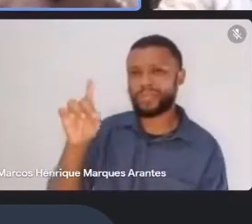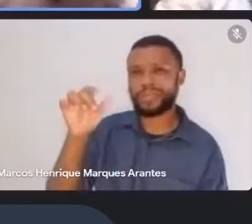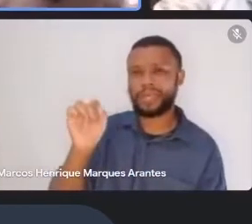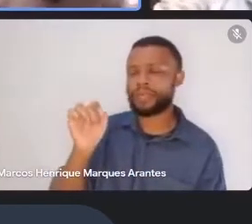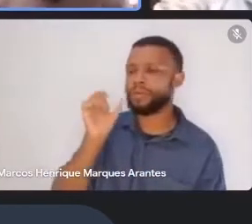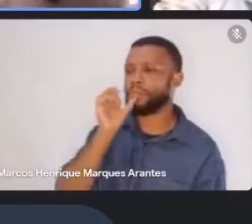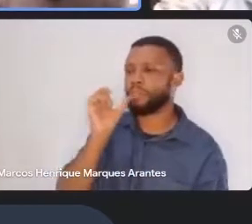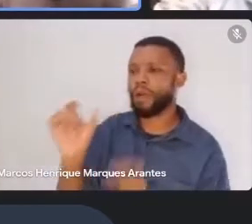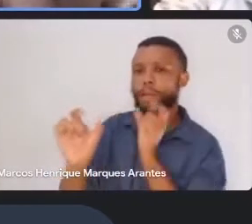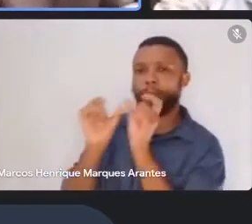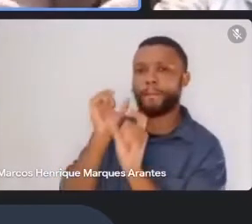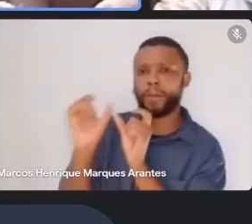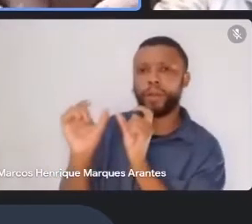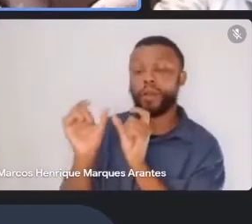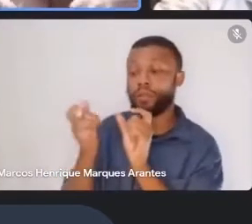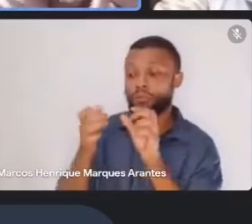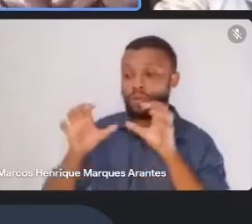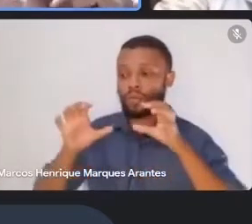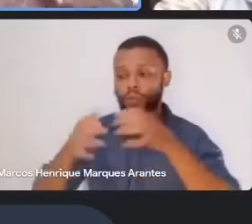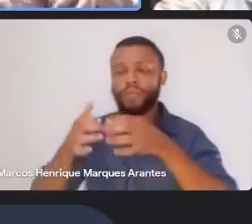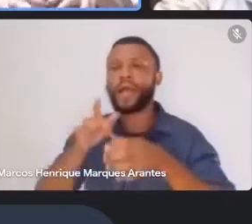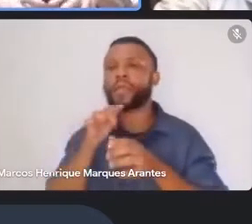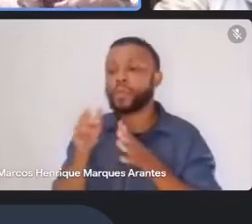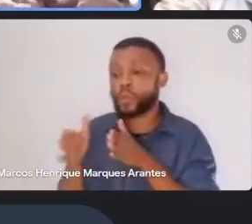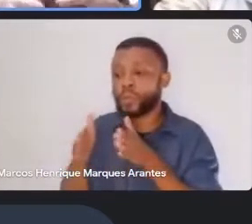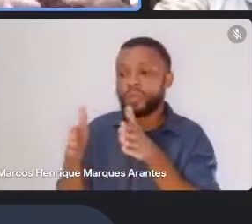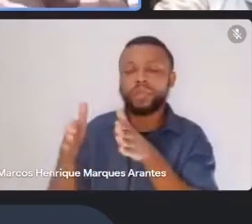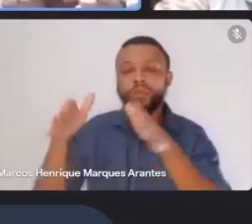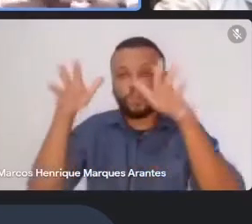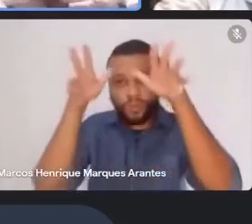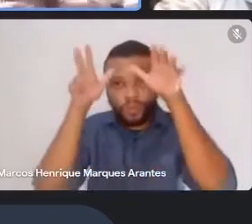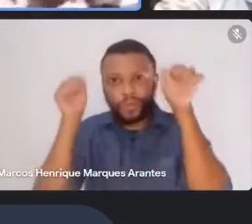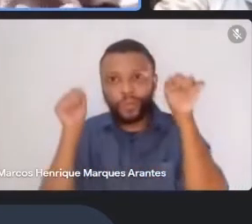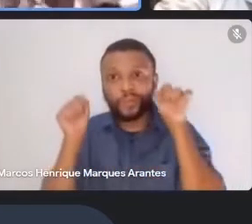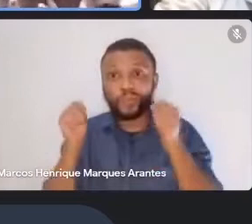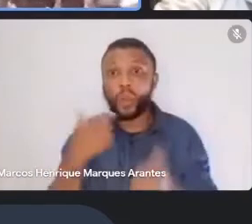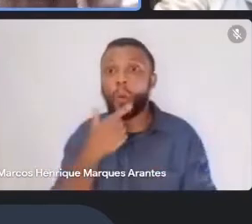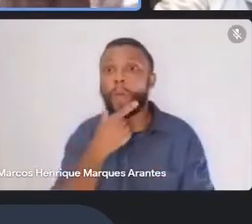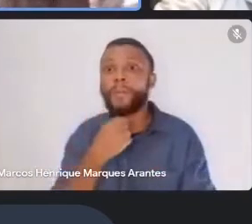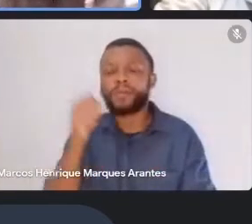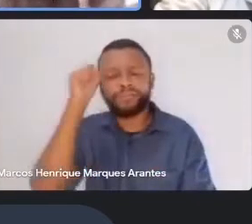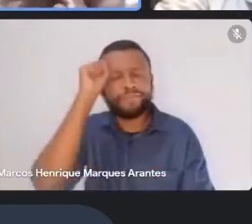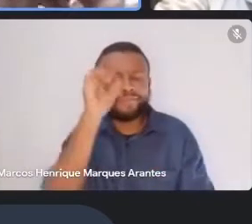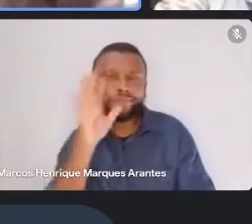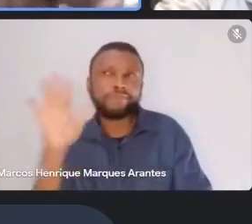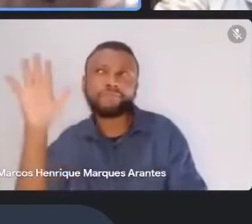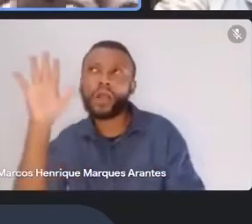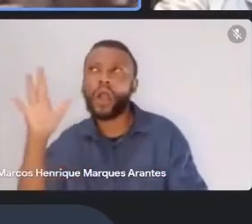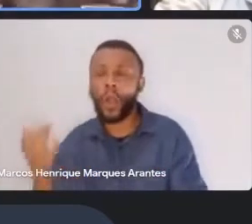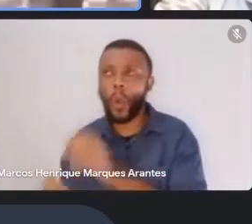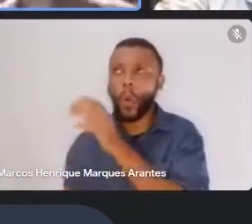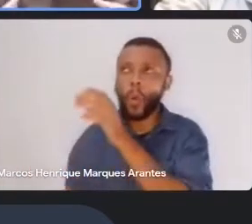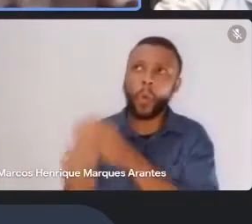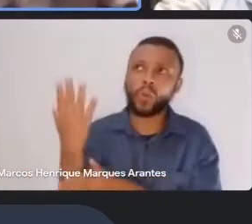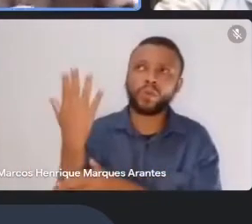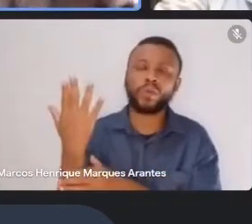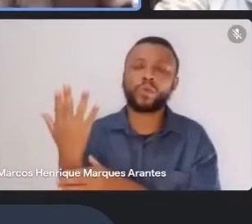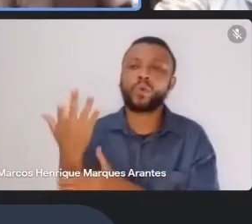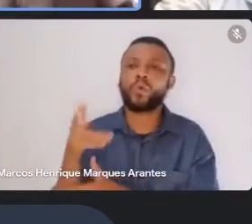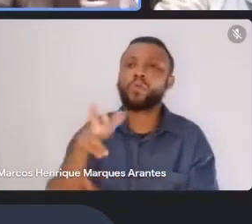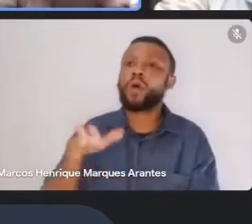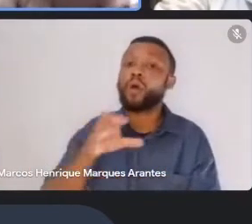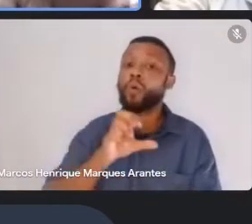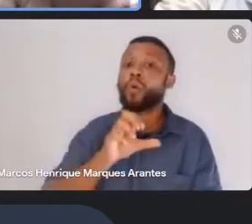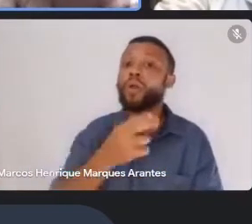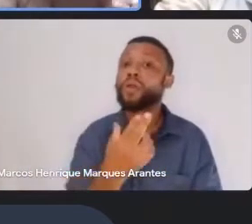ribeirinhas do Amazonas, os meninos iam construindo um Euclides, um Judas, desculpa, não um Euclides, mas um Judas